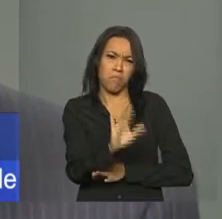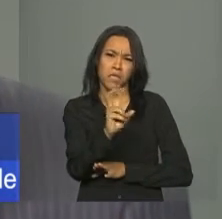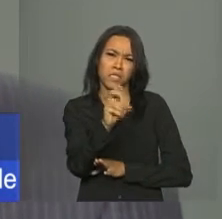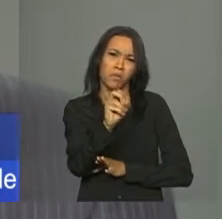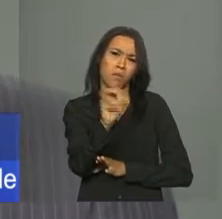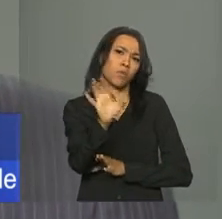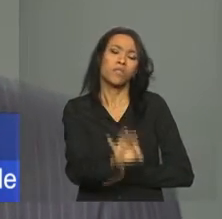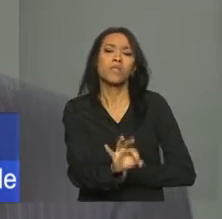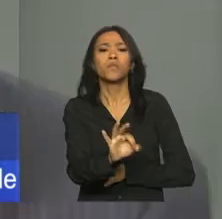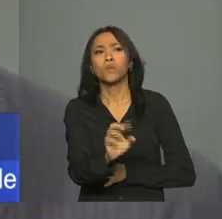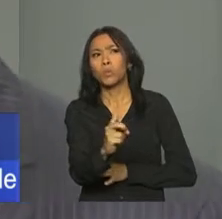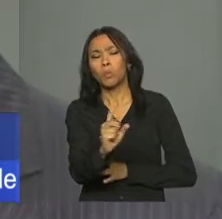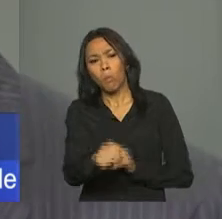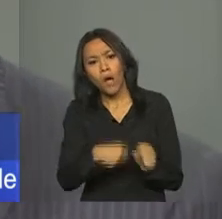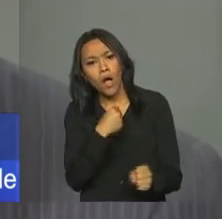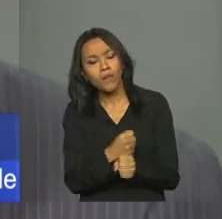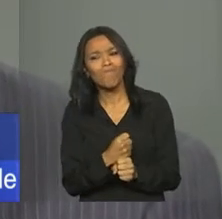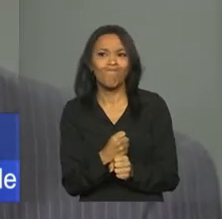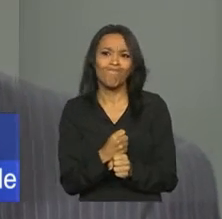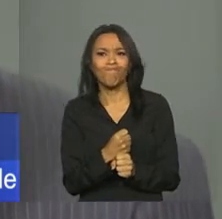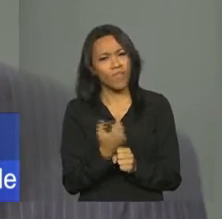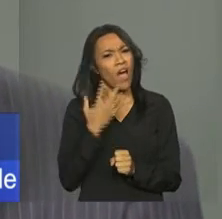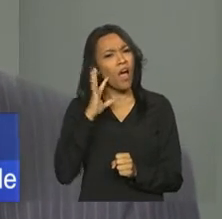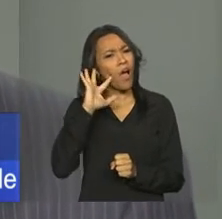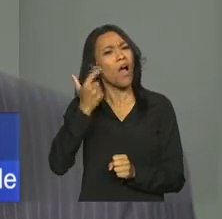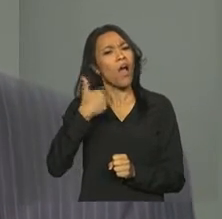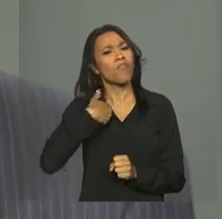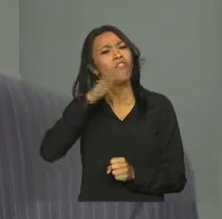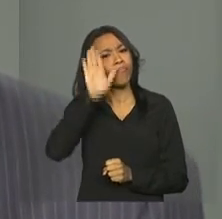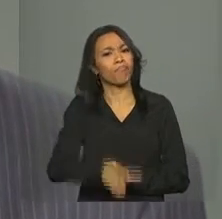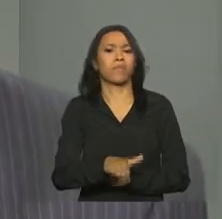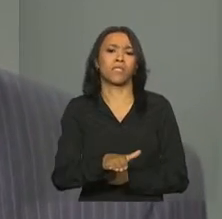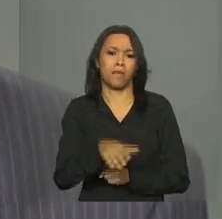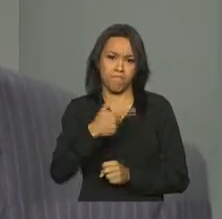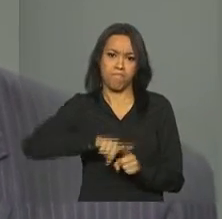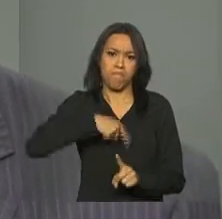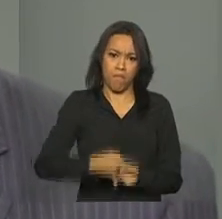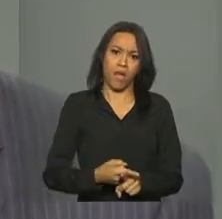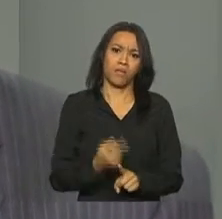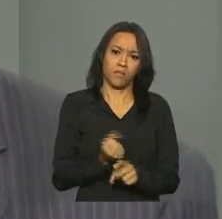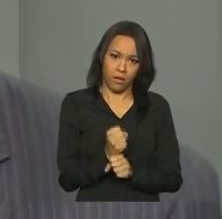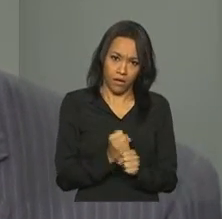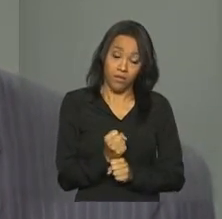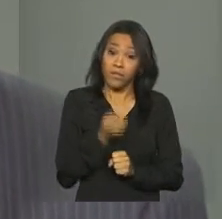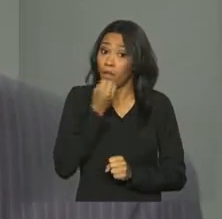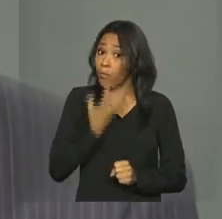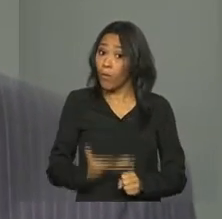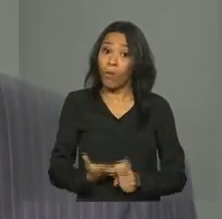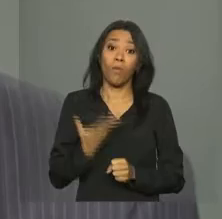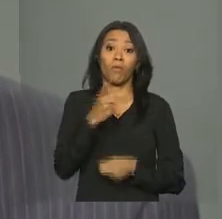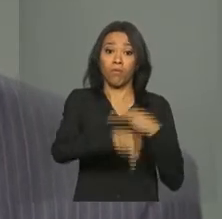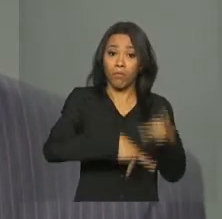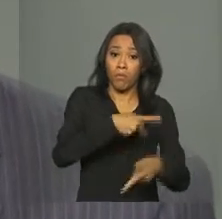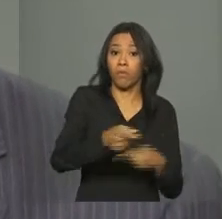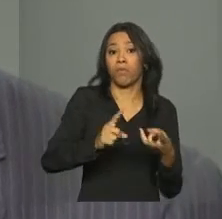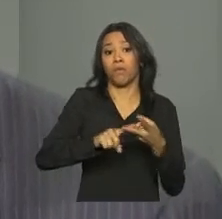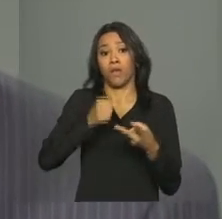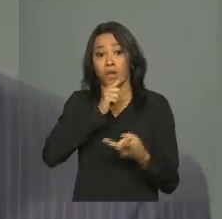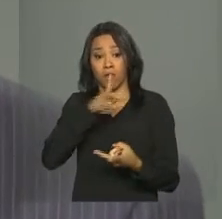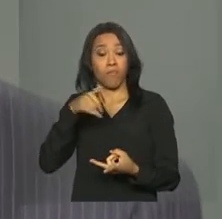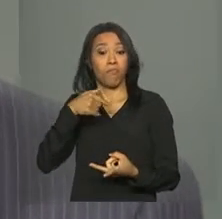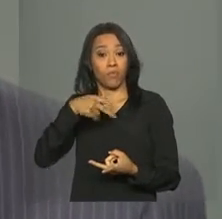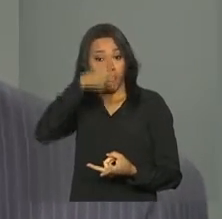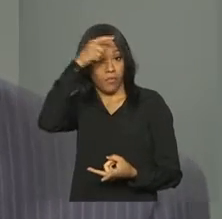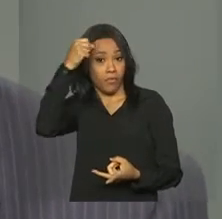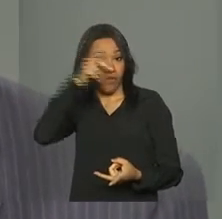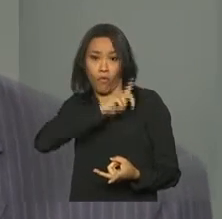deles, completados um ano, decidiram continuar mais três anos. Isso é muito bom. É bom para o gestor e para a população, porque garante a continuidade